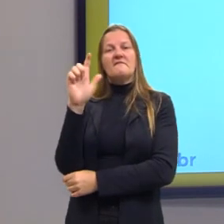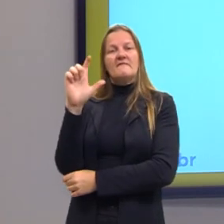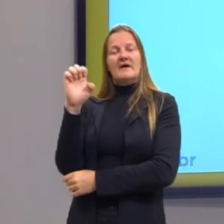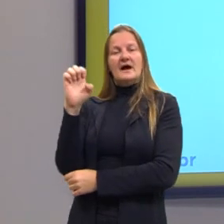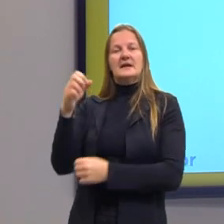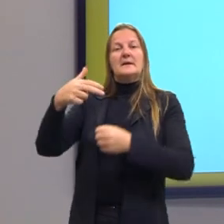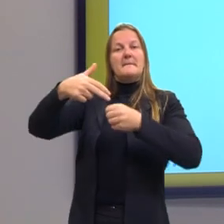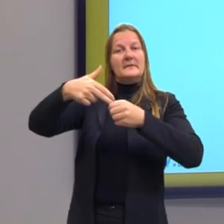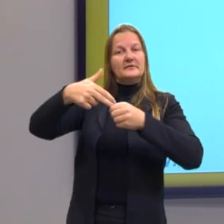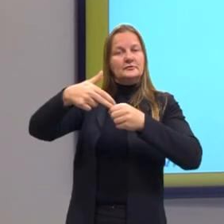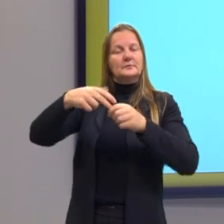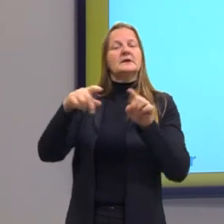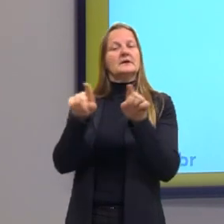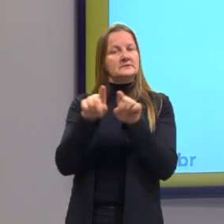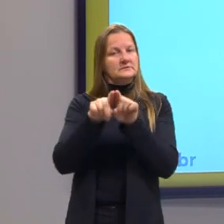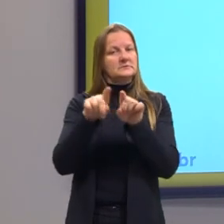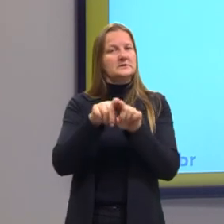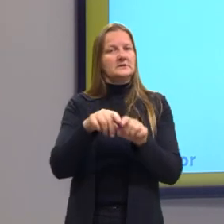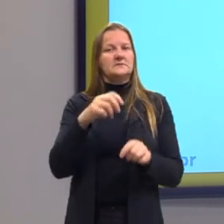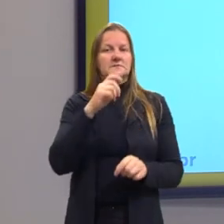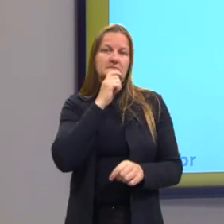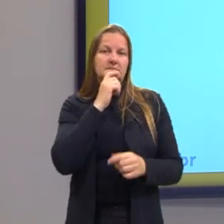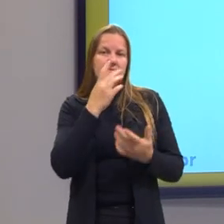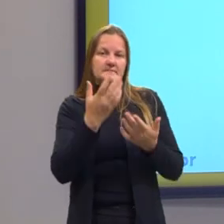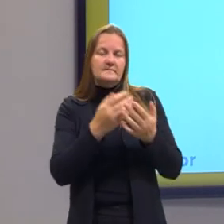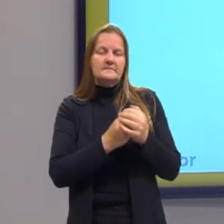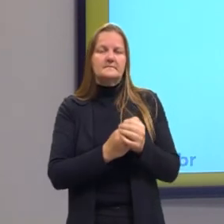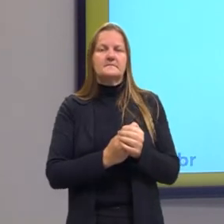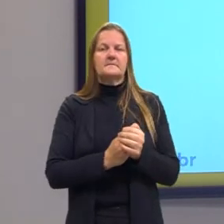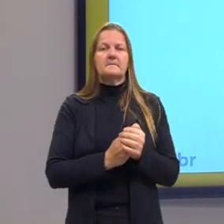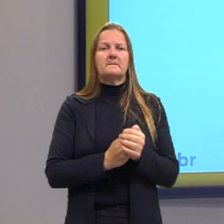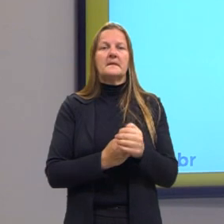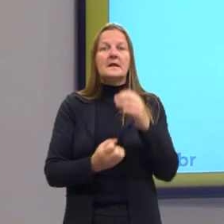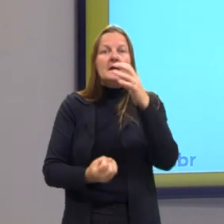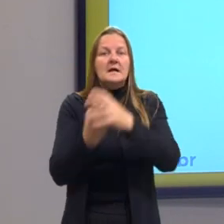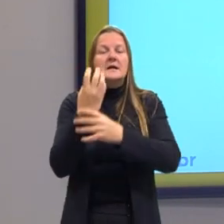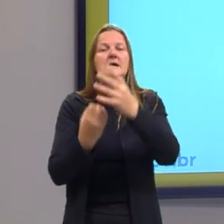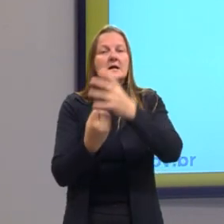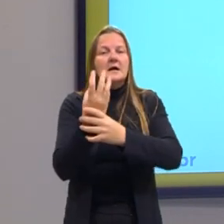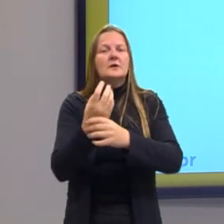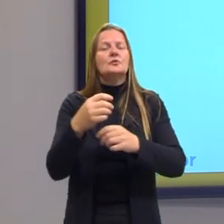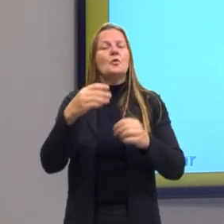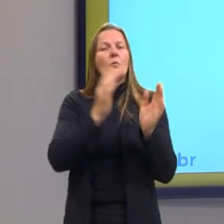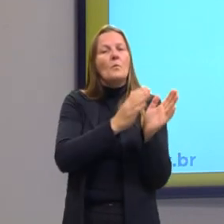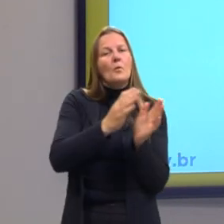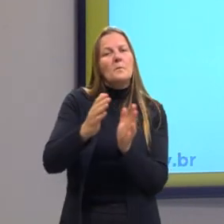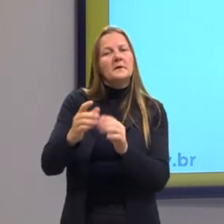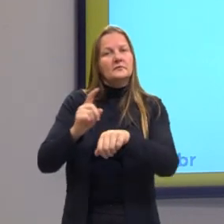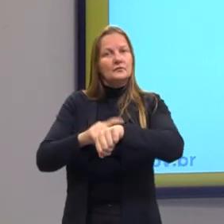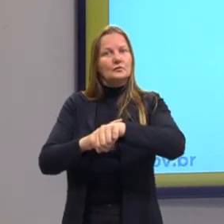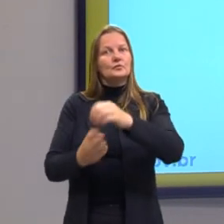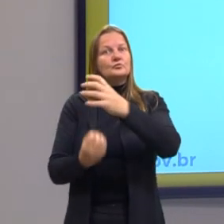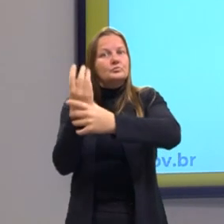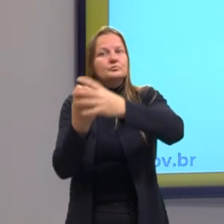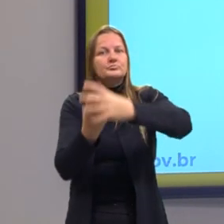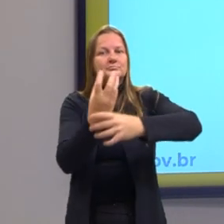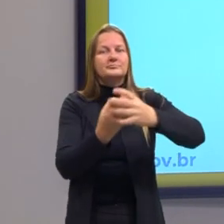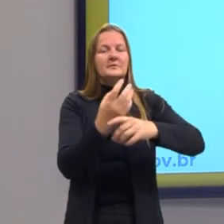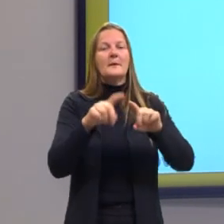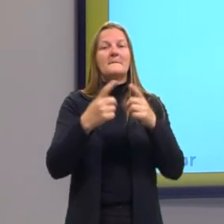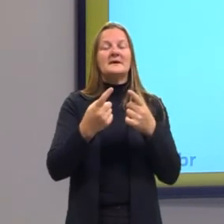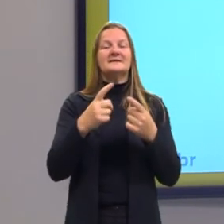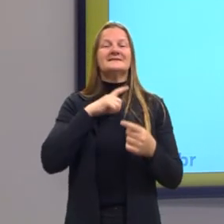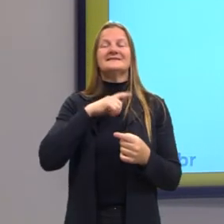a Petrobras, criada nesse período, é encampada pelo governo nesse período, mas também ocorre a presença das